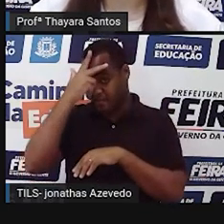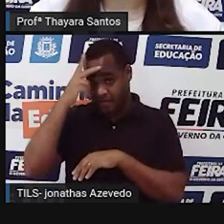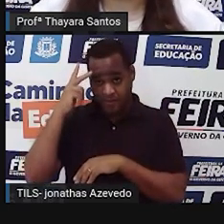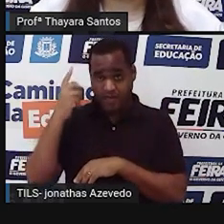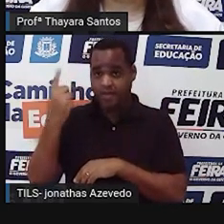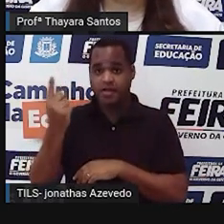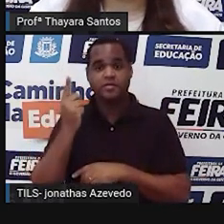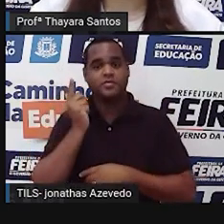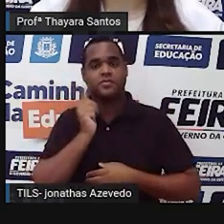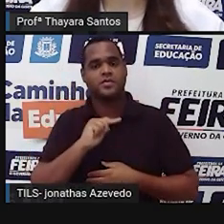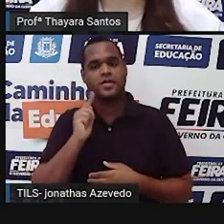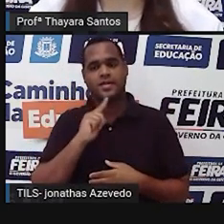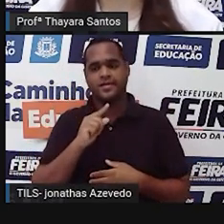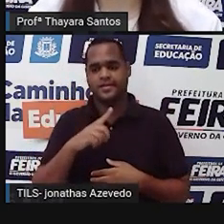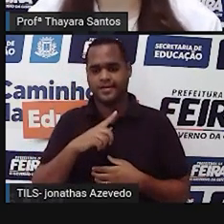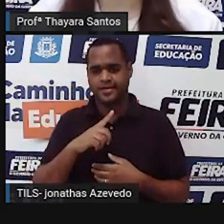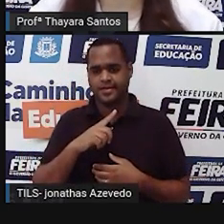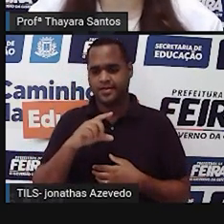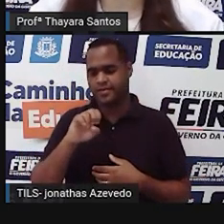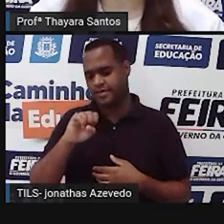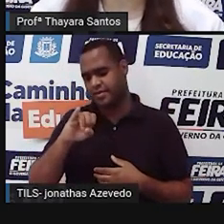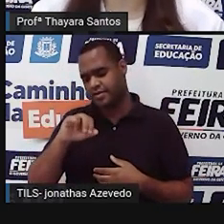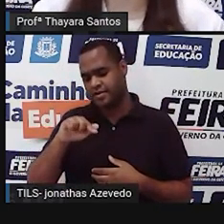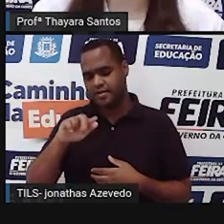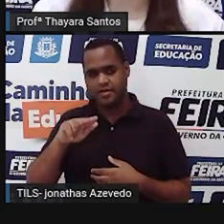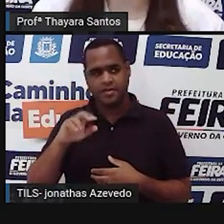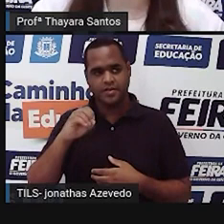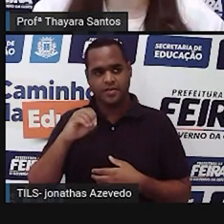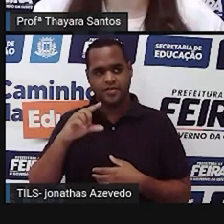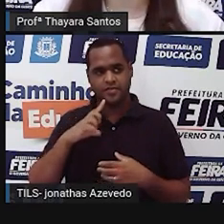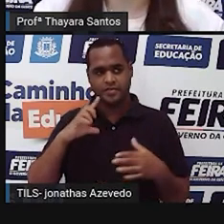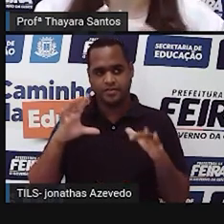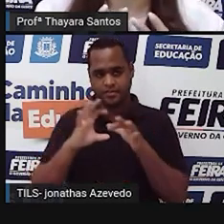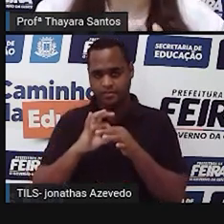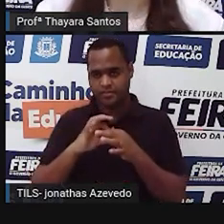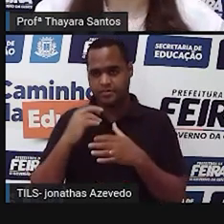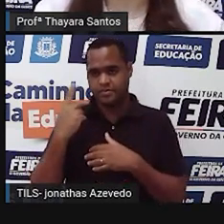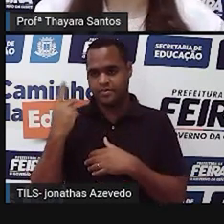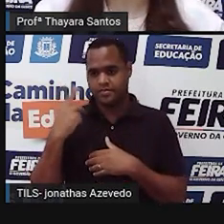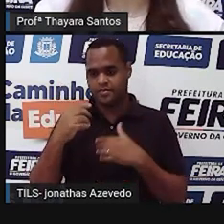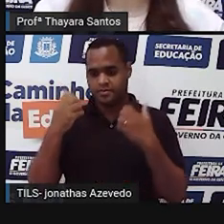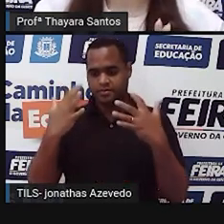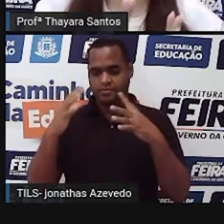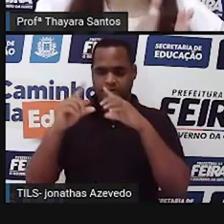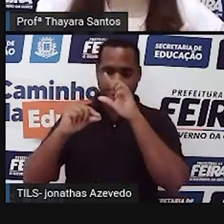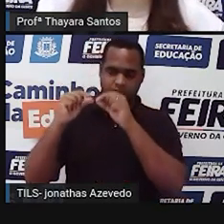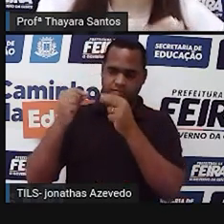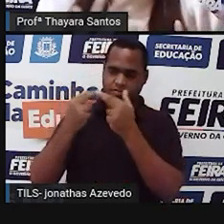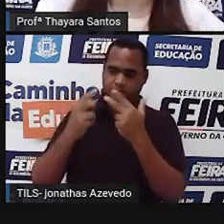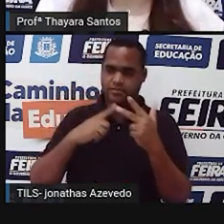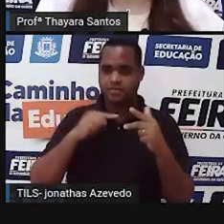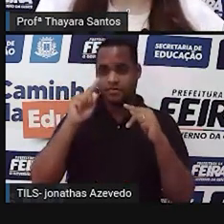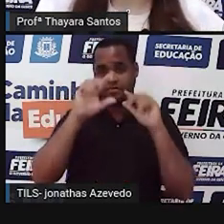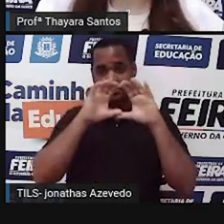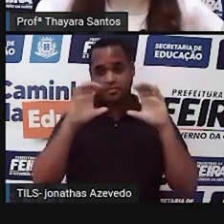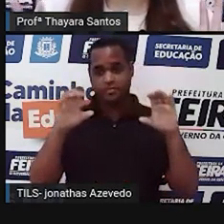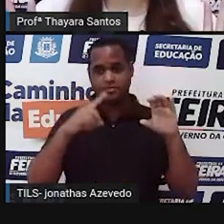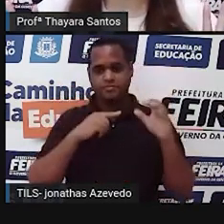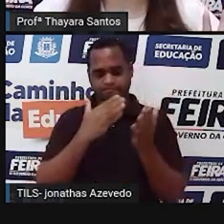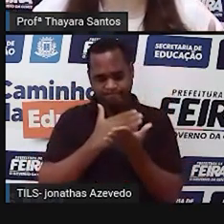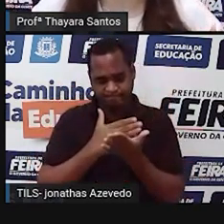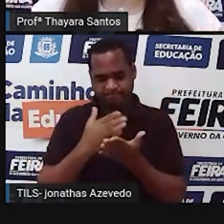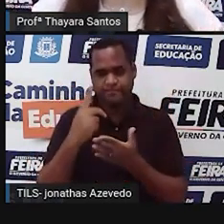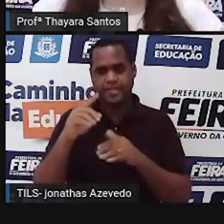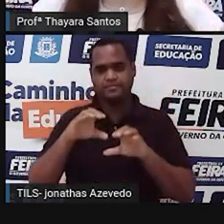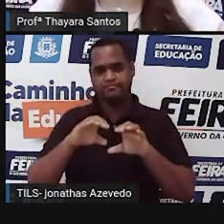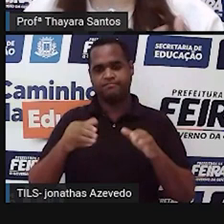signo no zodíaco de acordo com a constelação que estava lá no céu no momento em que ela nasceu. Isso é